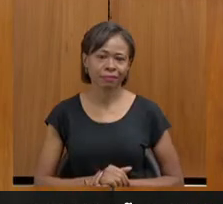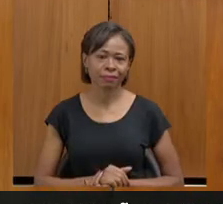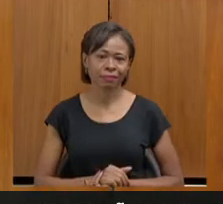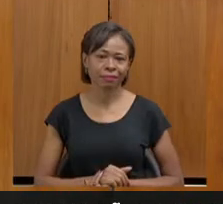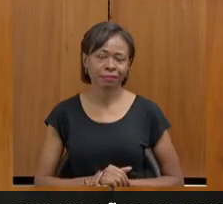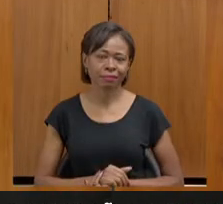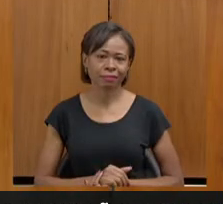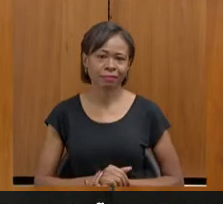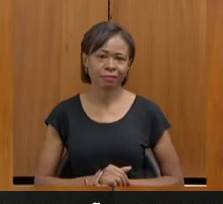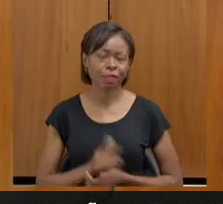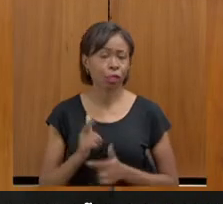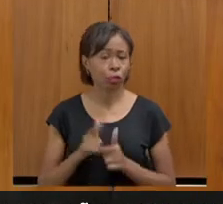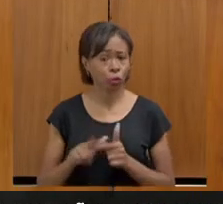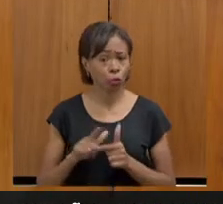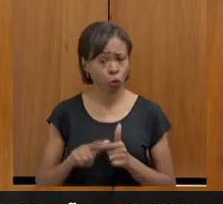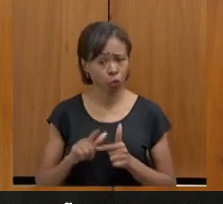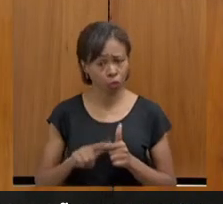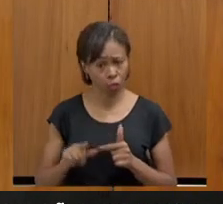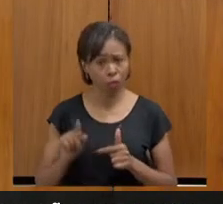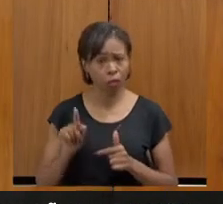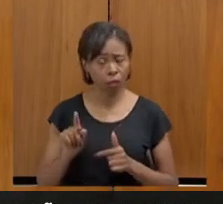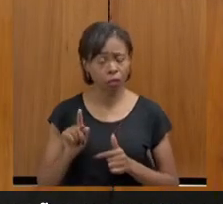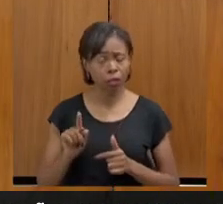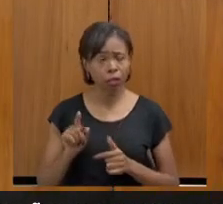Estamos com um problema técnico.